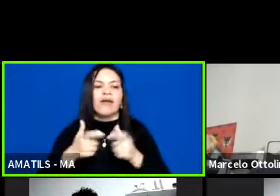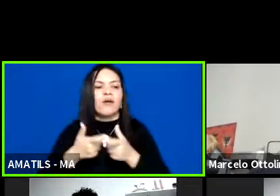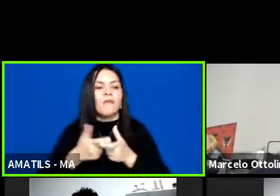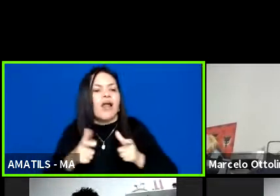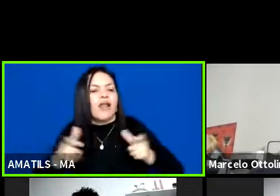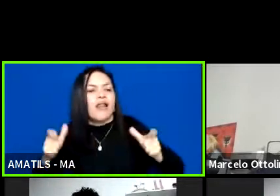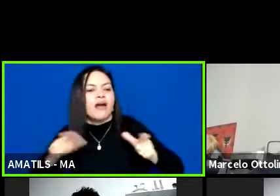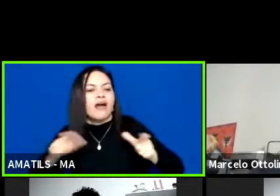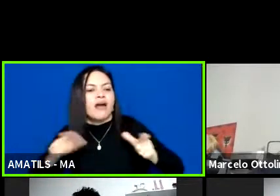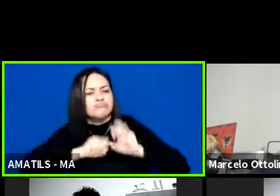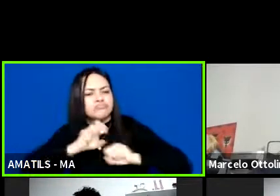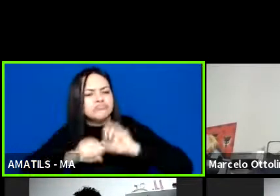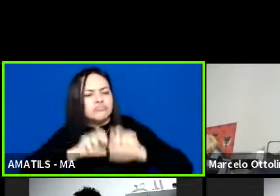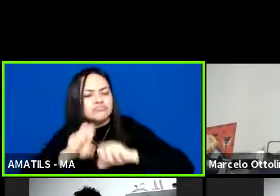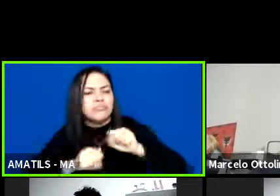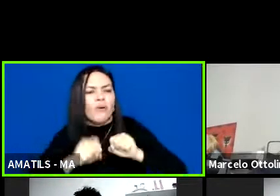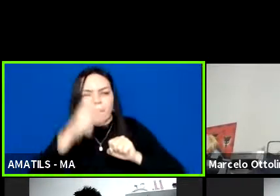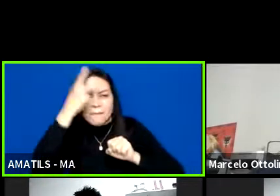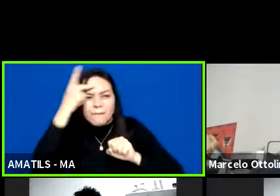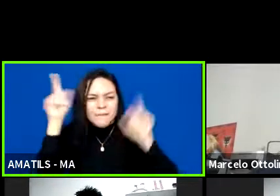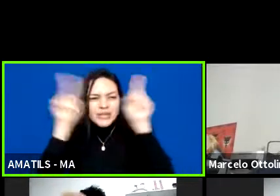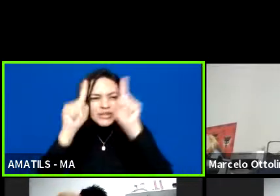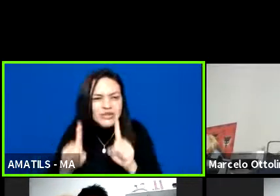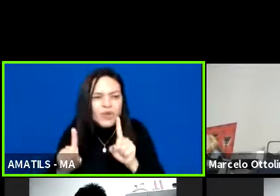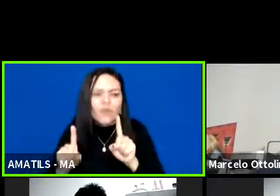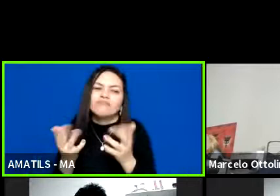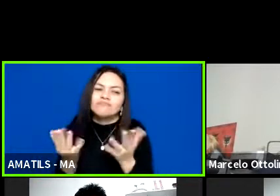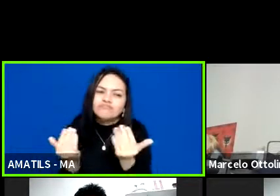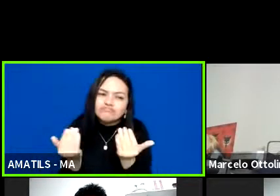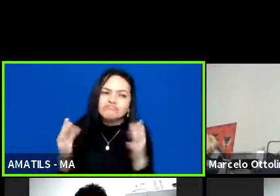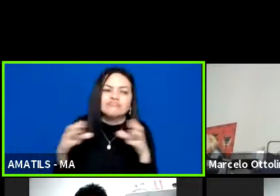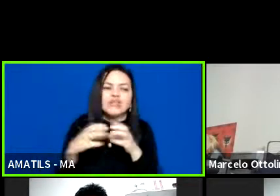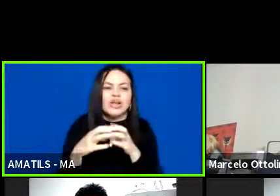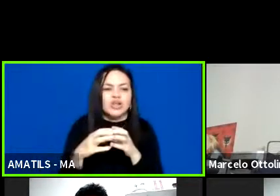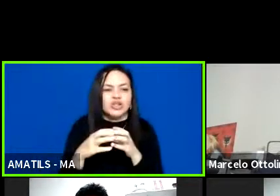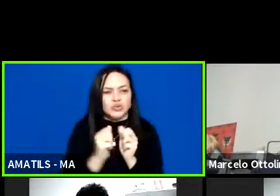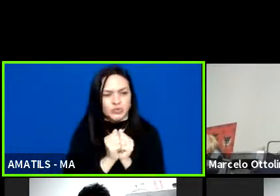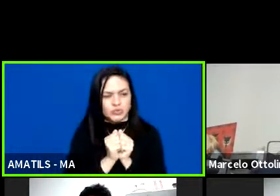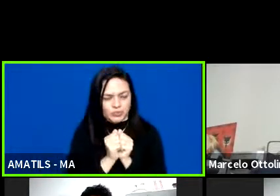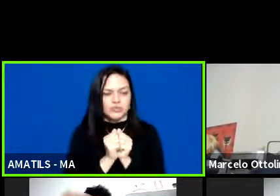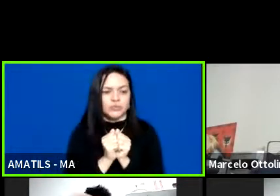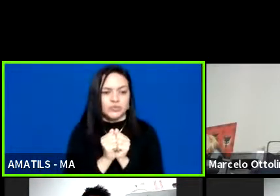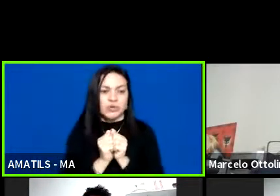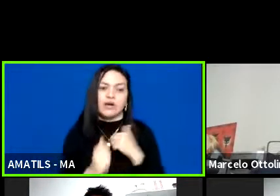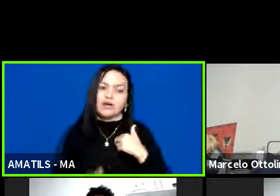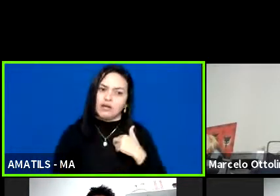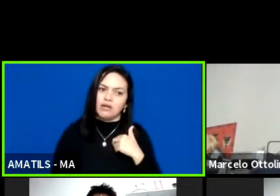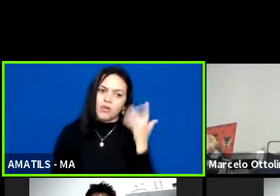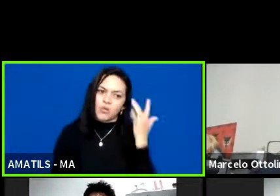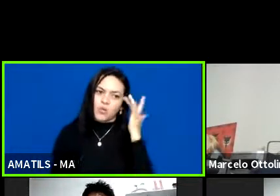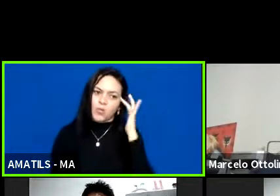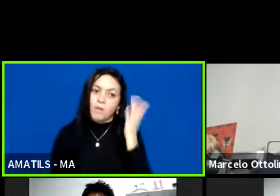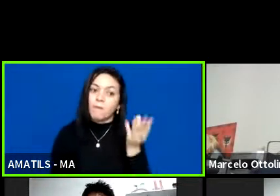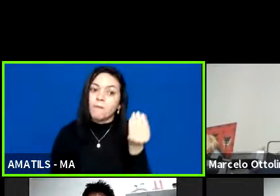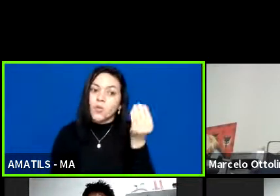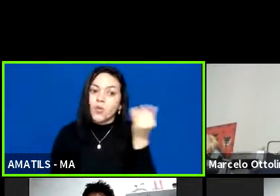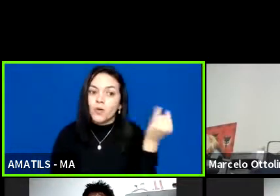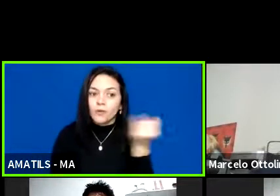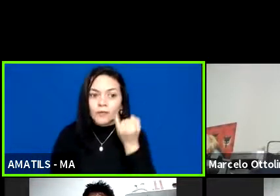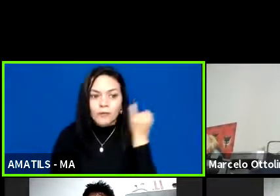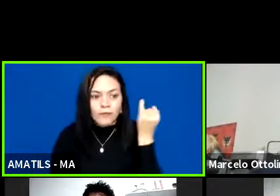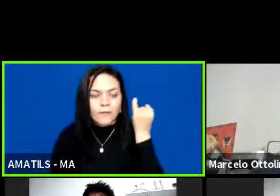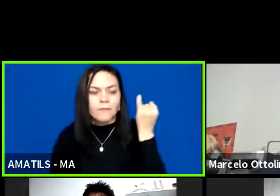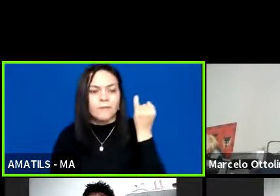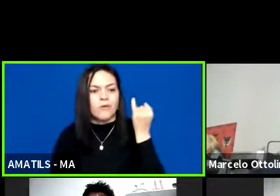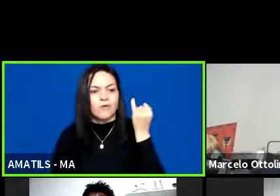vez mais as pessoas com deficiência para fazer parte do grupo. que eu acho que é muito importante para